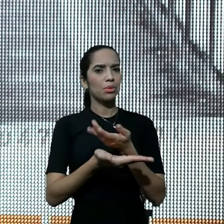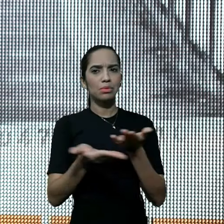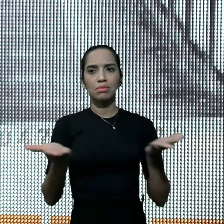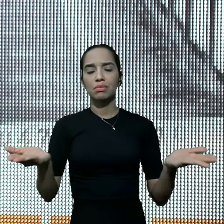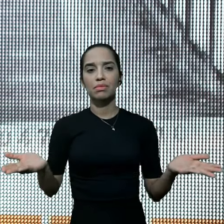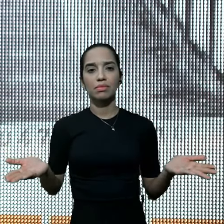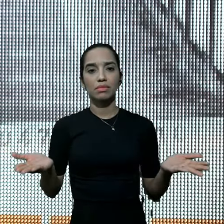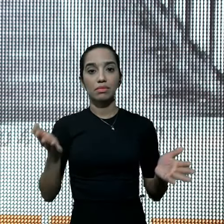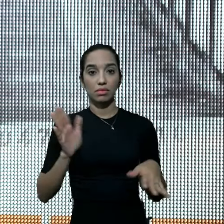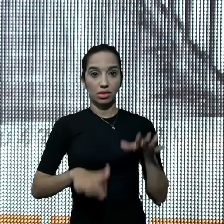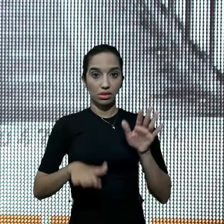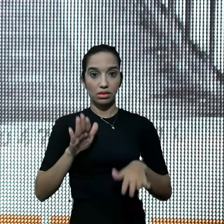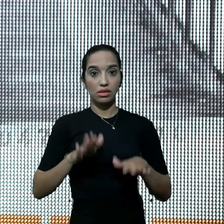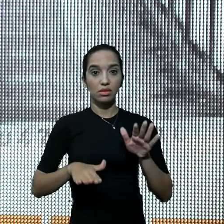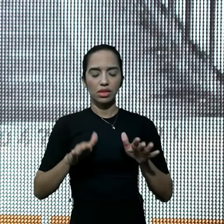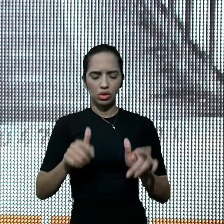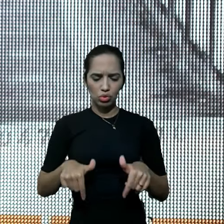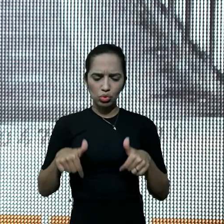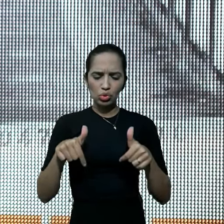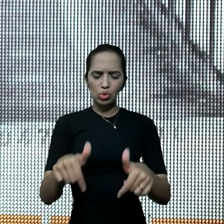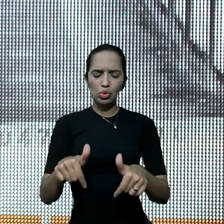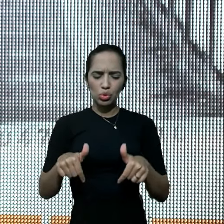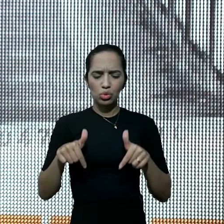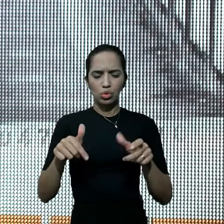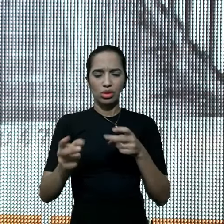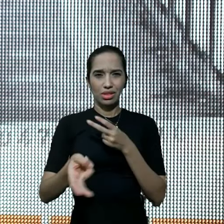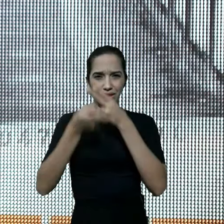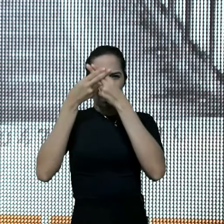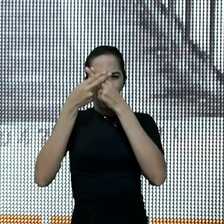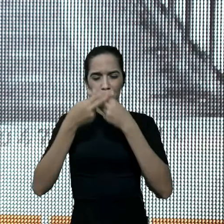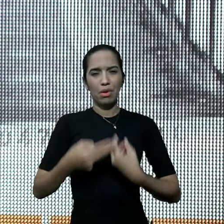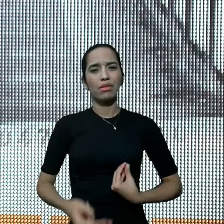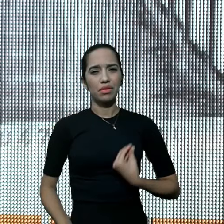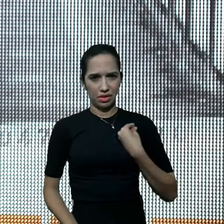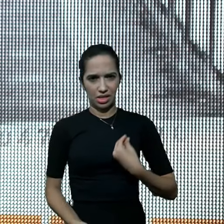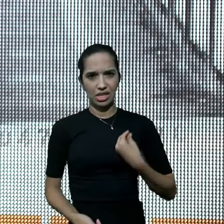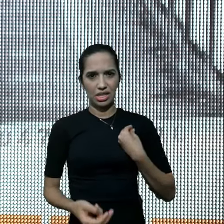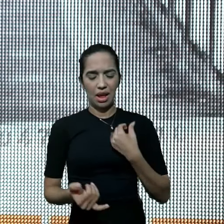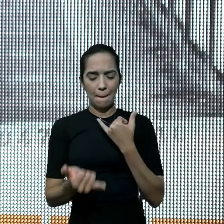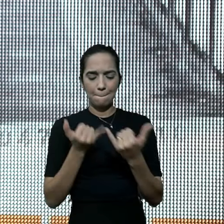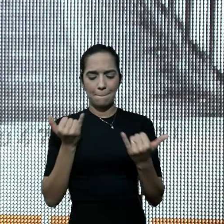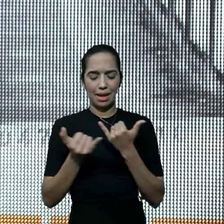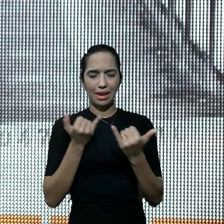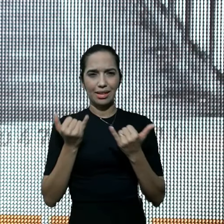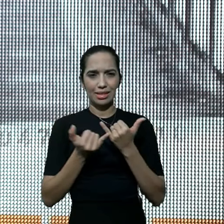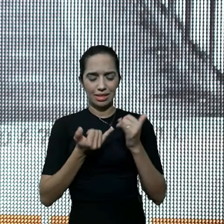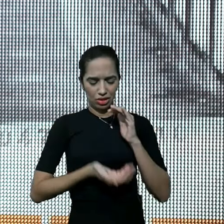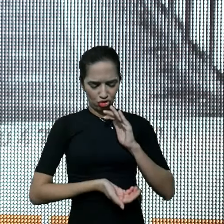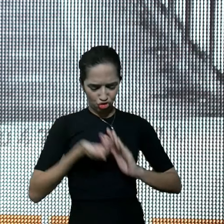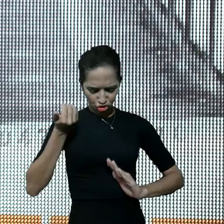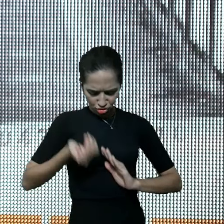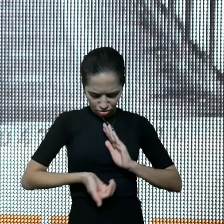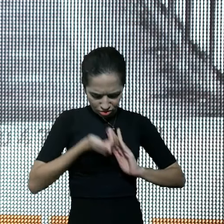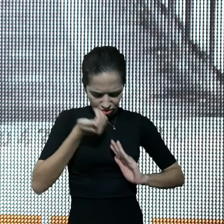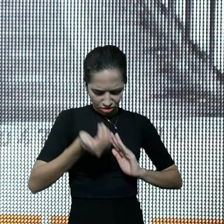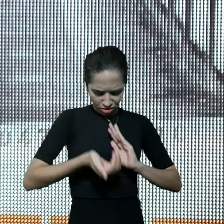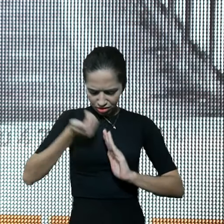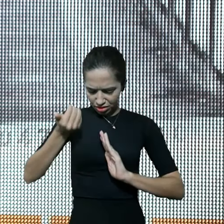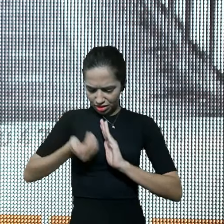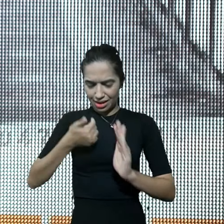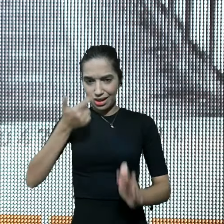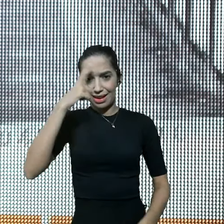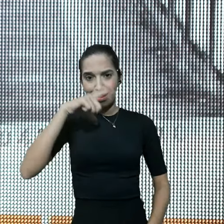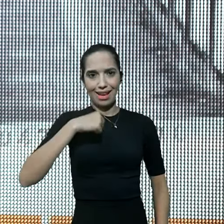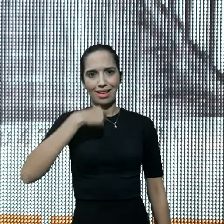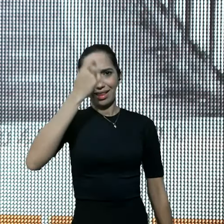e às vezes, as lutas, os traumas da vida, vão mutilando, quem você é, os